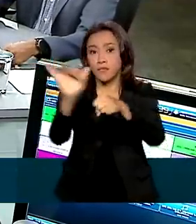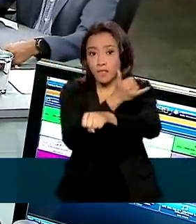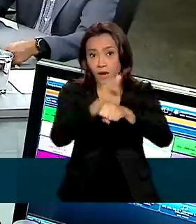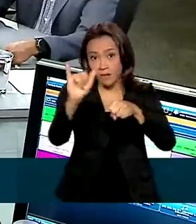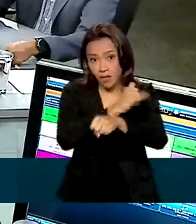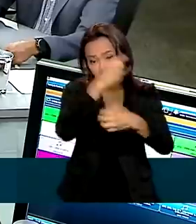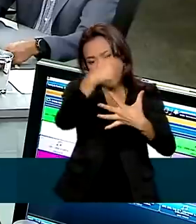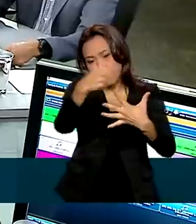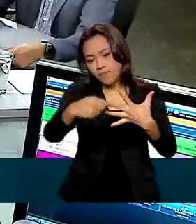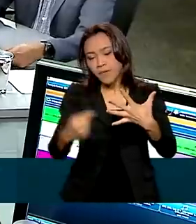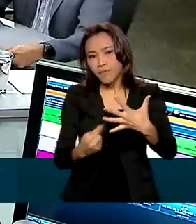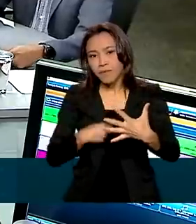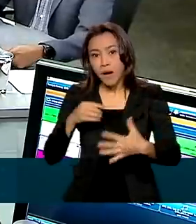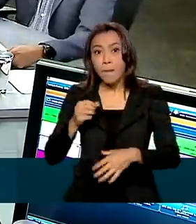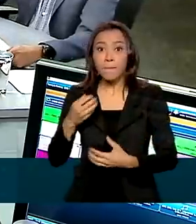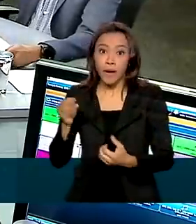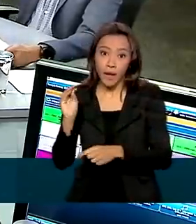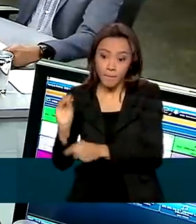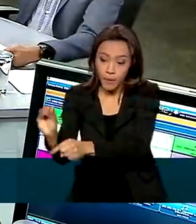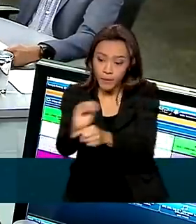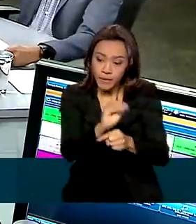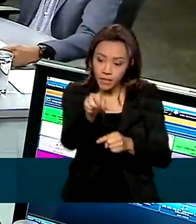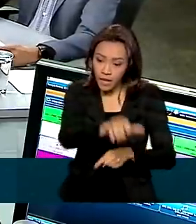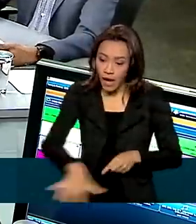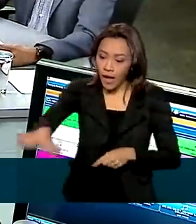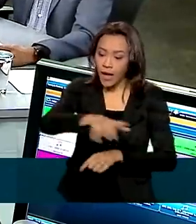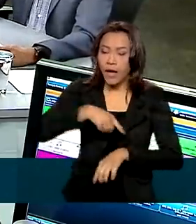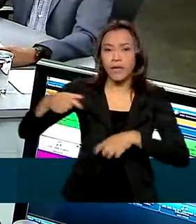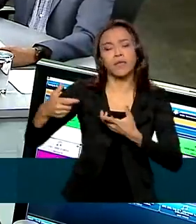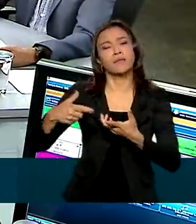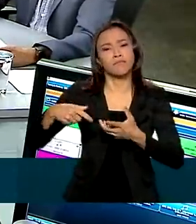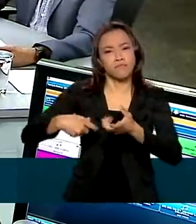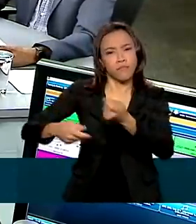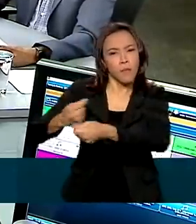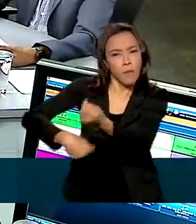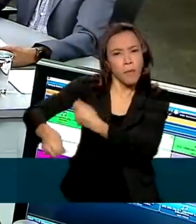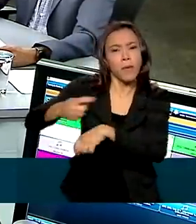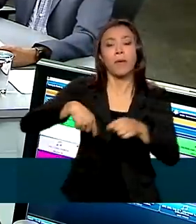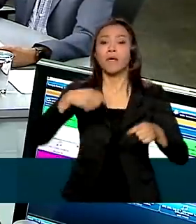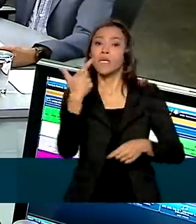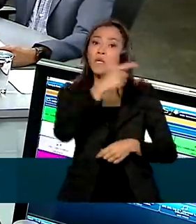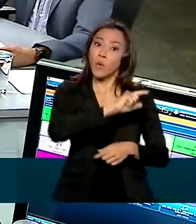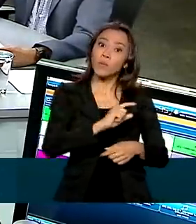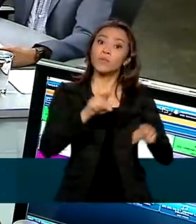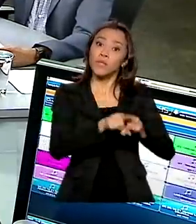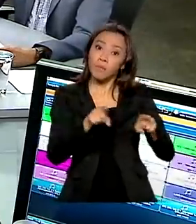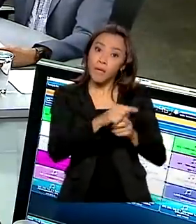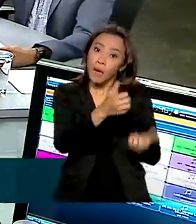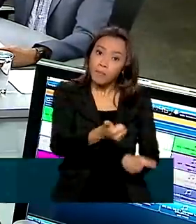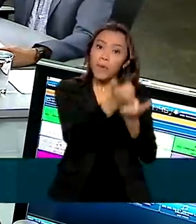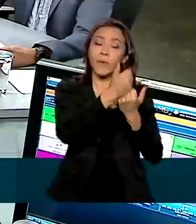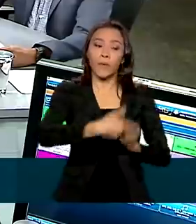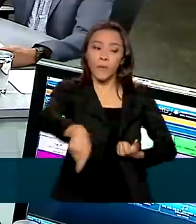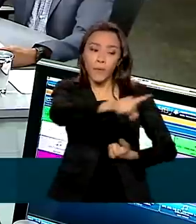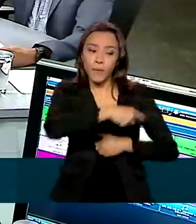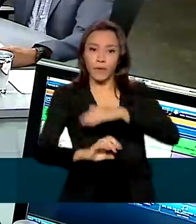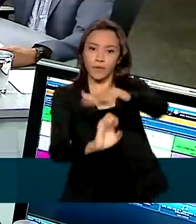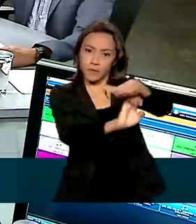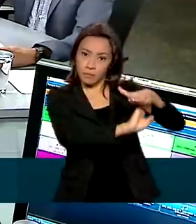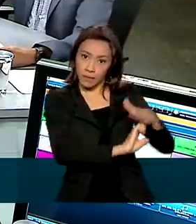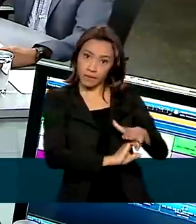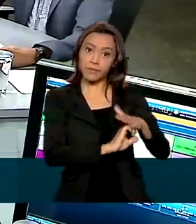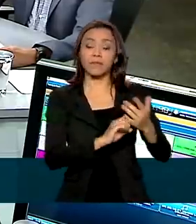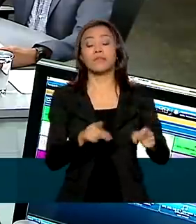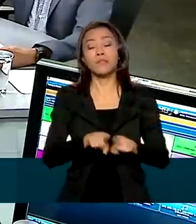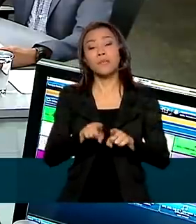o setor produtivo, foco em qualificação de quem precisava ficar em casa e sua empresa ficava fechada, e o benefício emergencial, que fez com que muitas